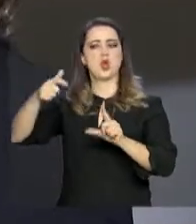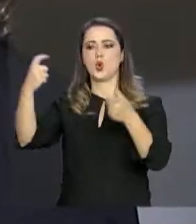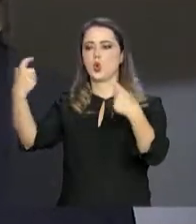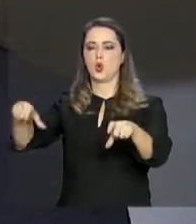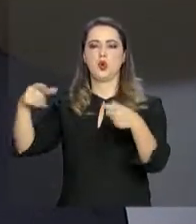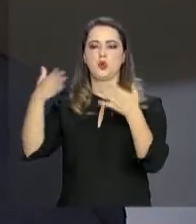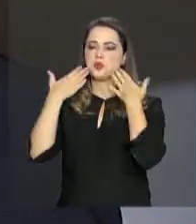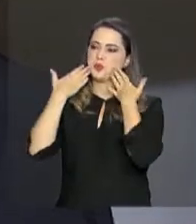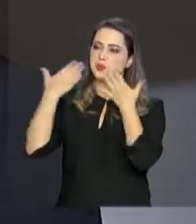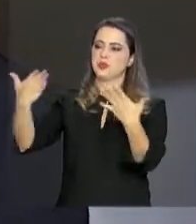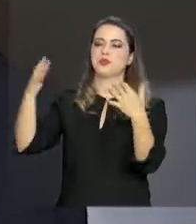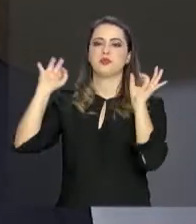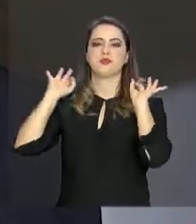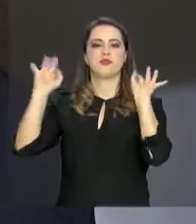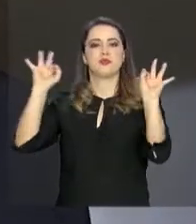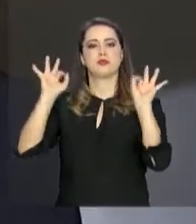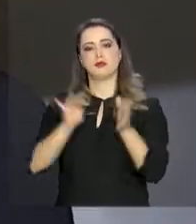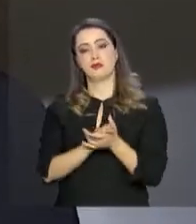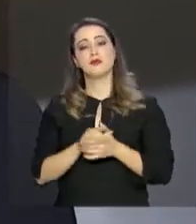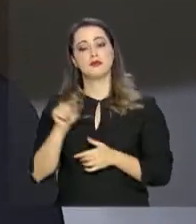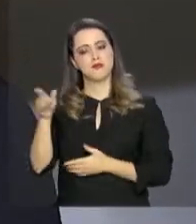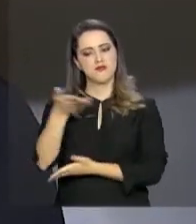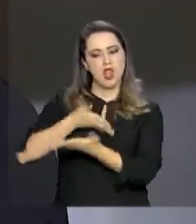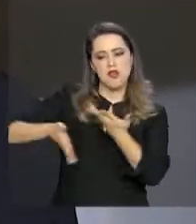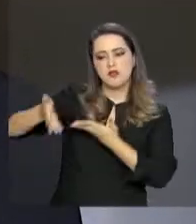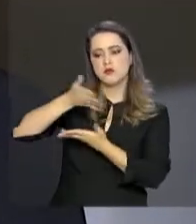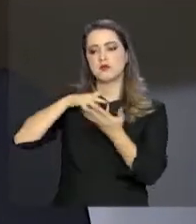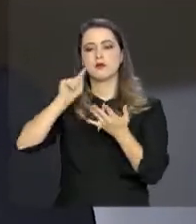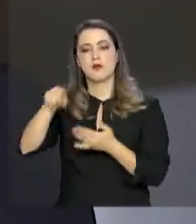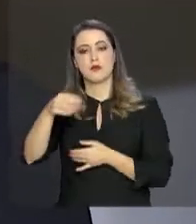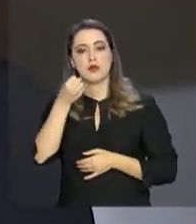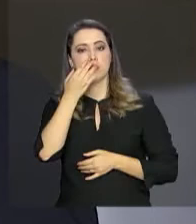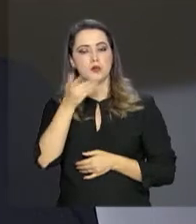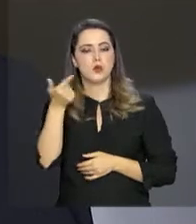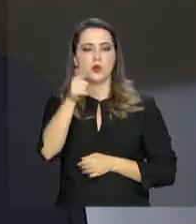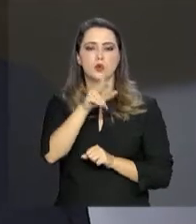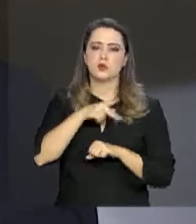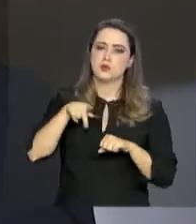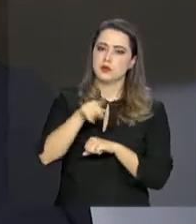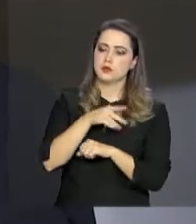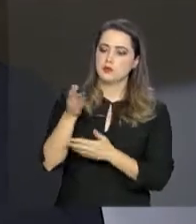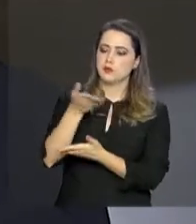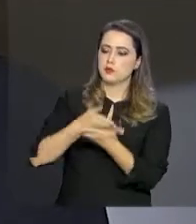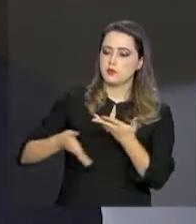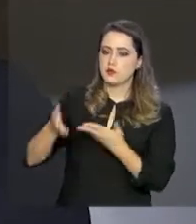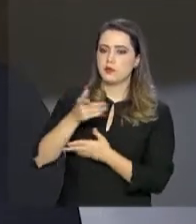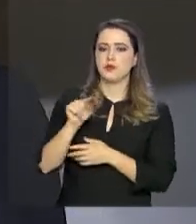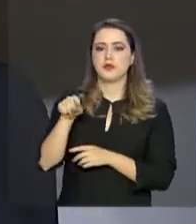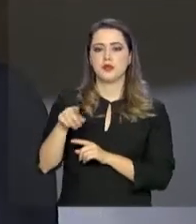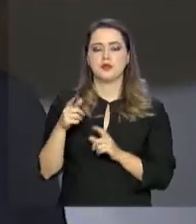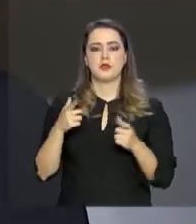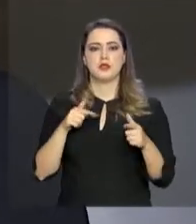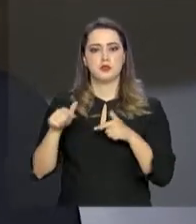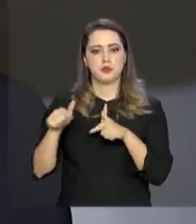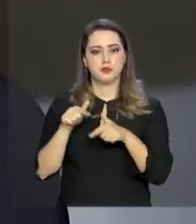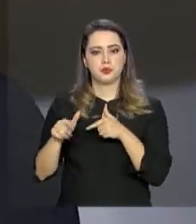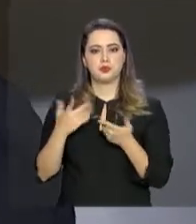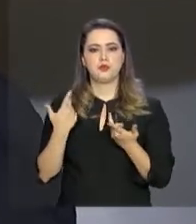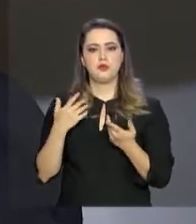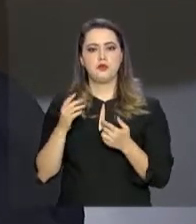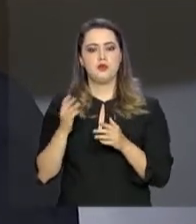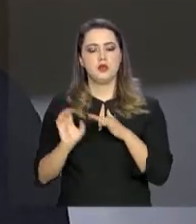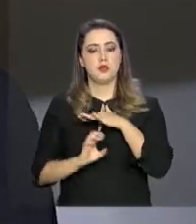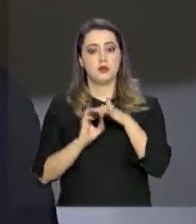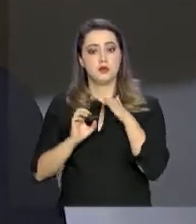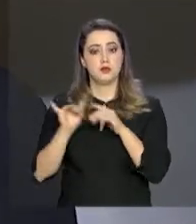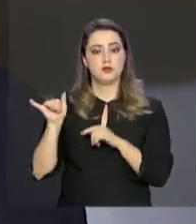sempre uma oportunidade de você fazer relacionamentos com outros países, de relacionamento com operadores, com empresas